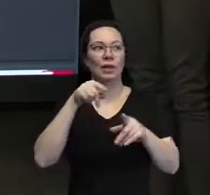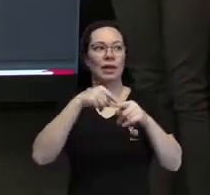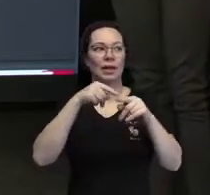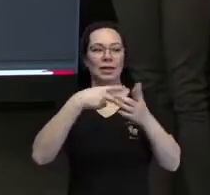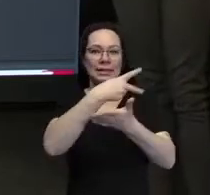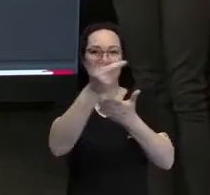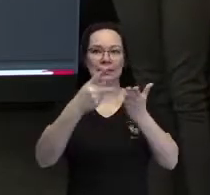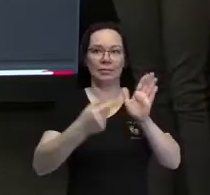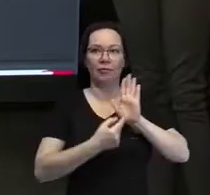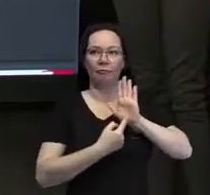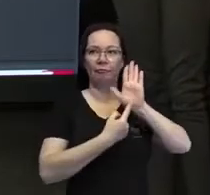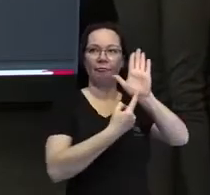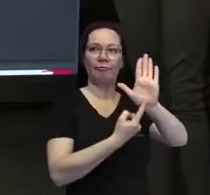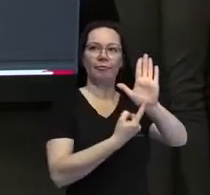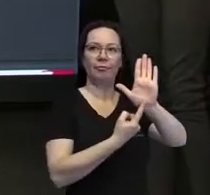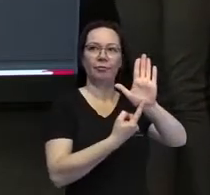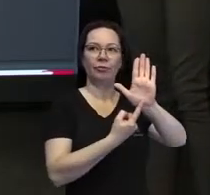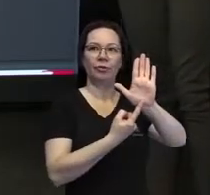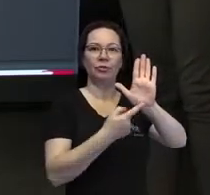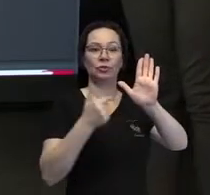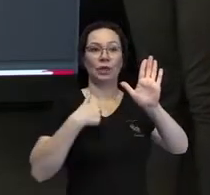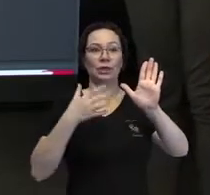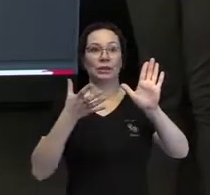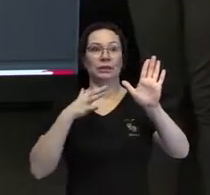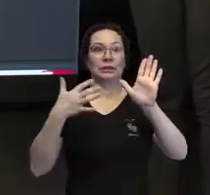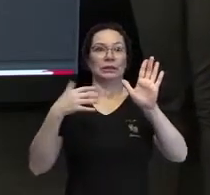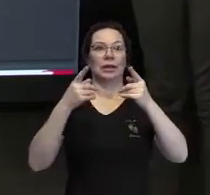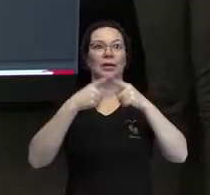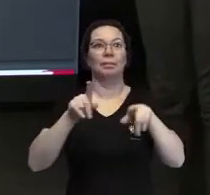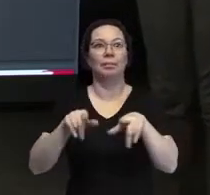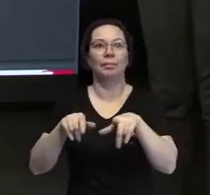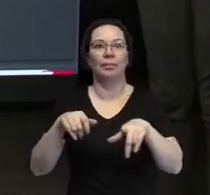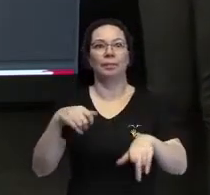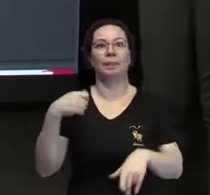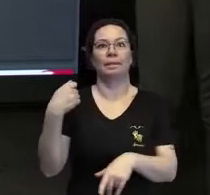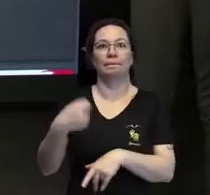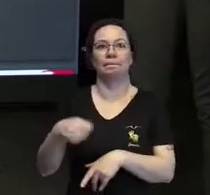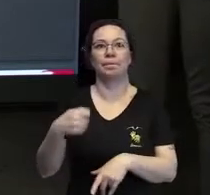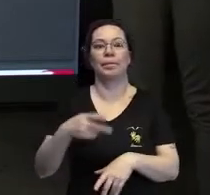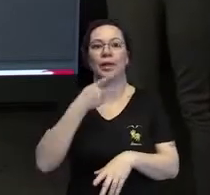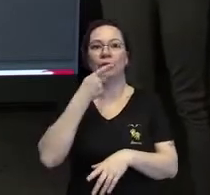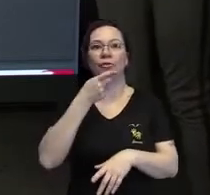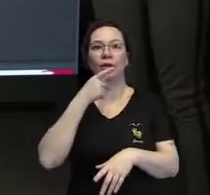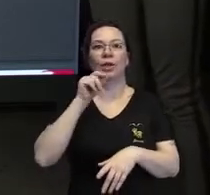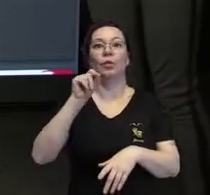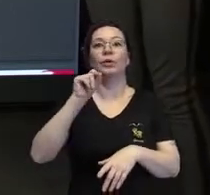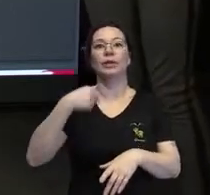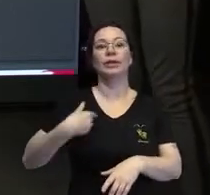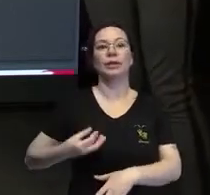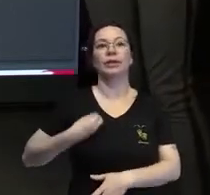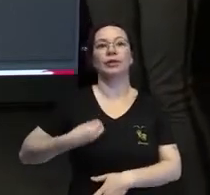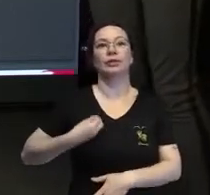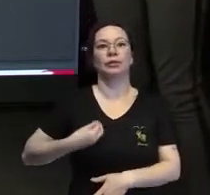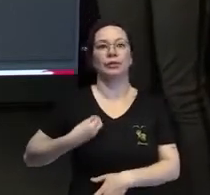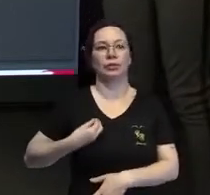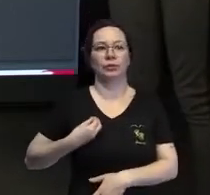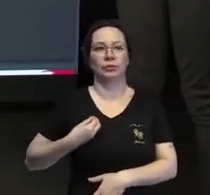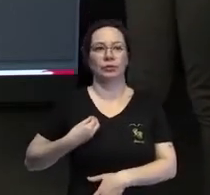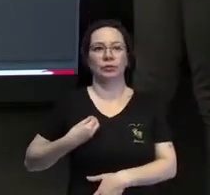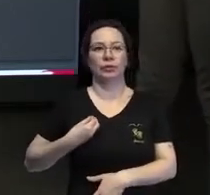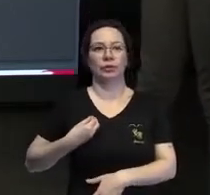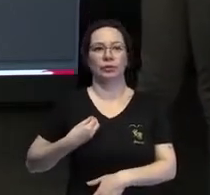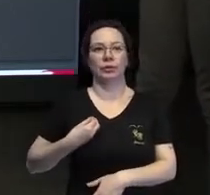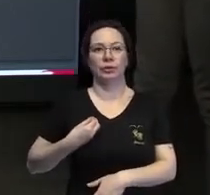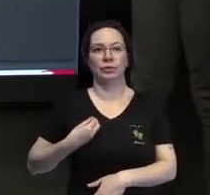que eu trouxe, um pouco dramática, mas é necessária pra poder falar o que eu vivi, né? Bom,